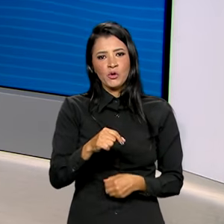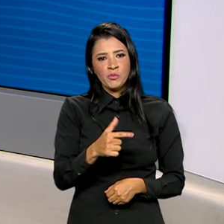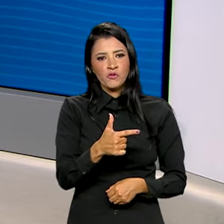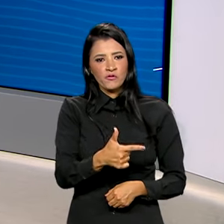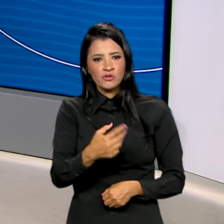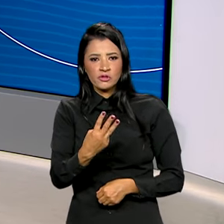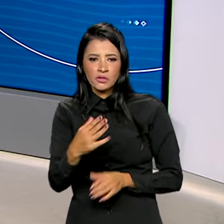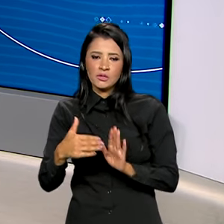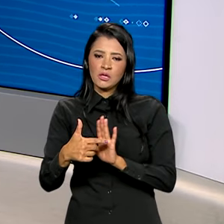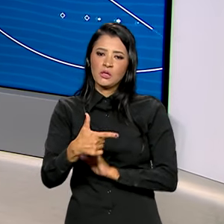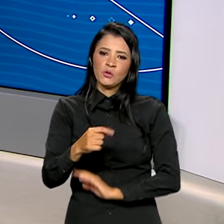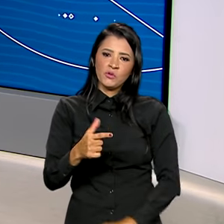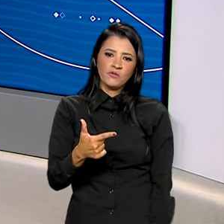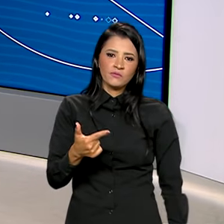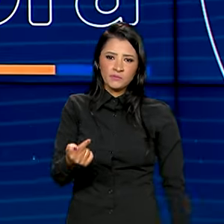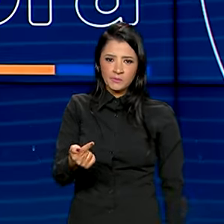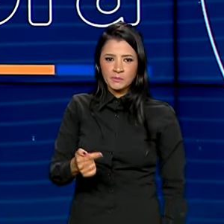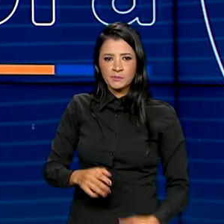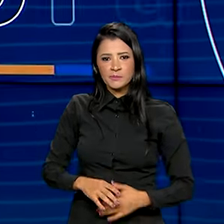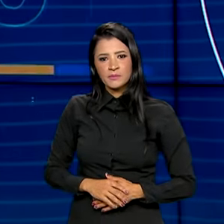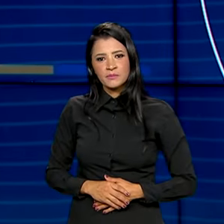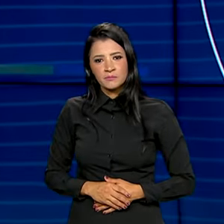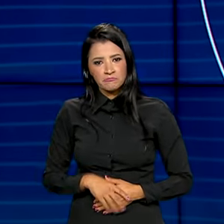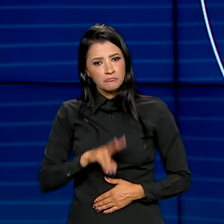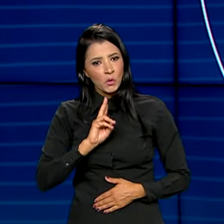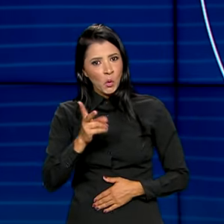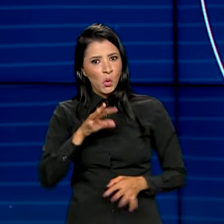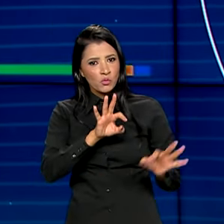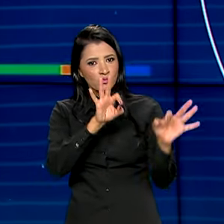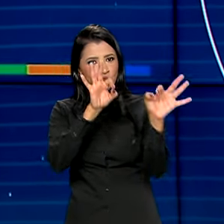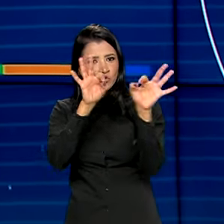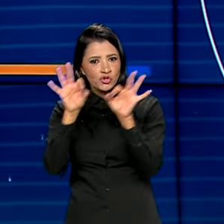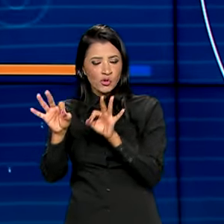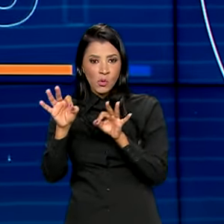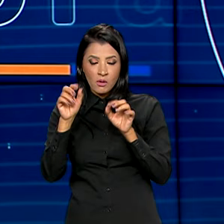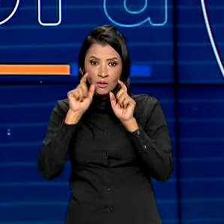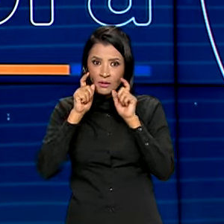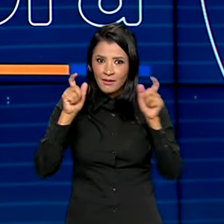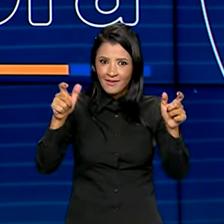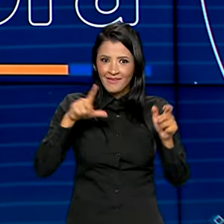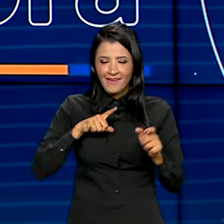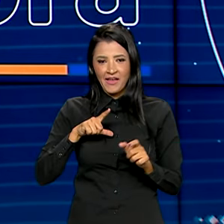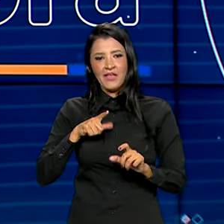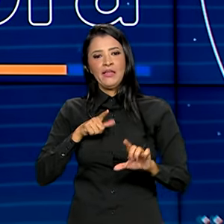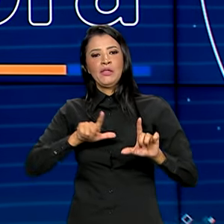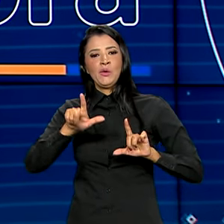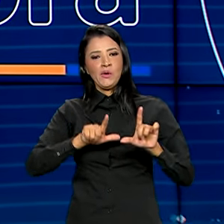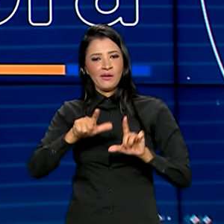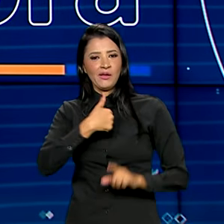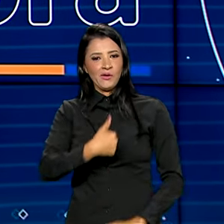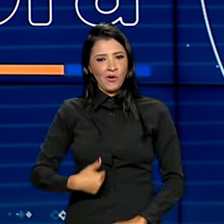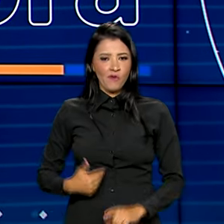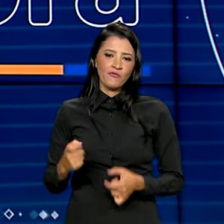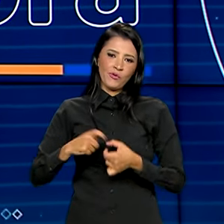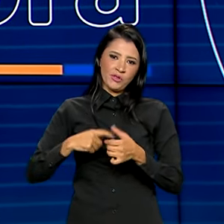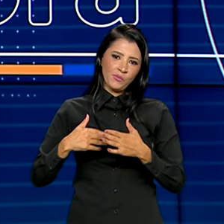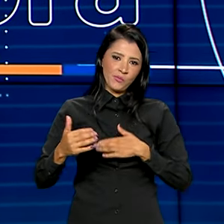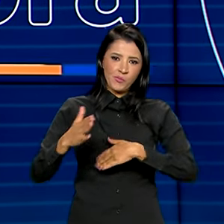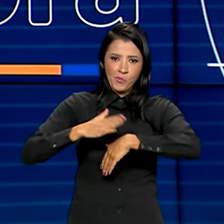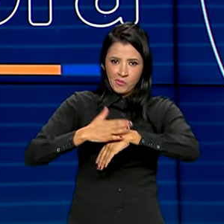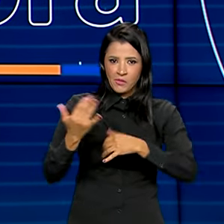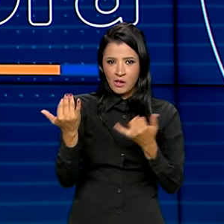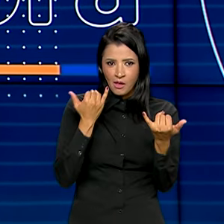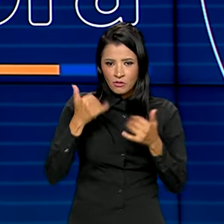-2027. Continue conosco, fique ligado no Canal GOV. Voltamos a qualquer momento